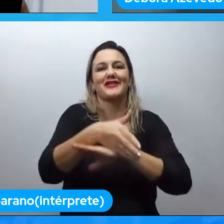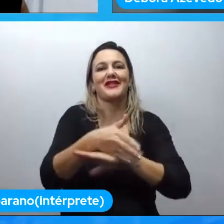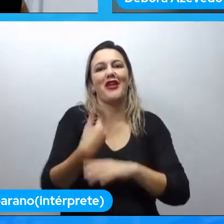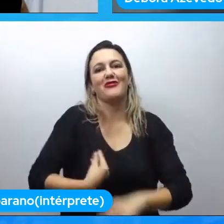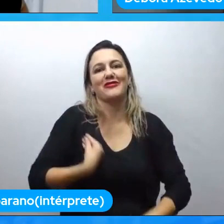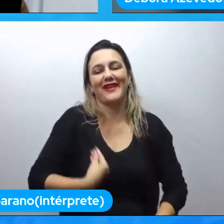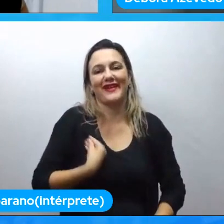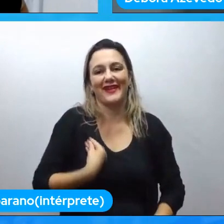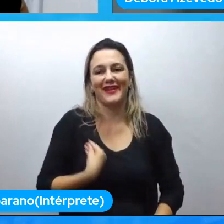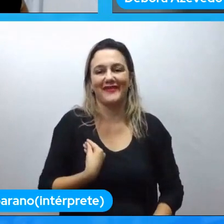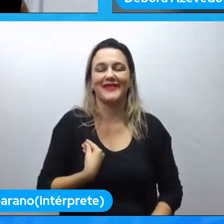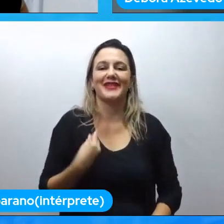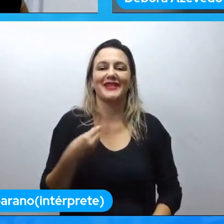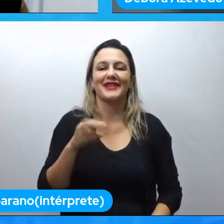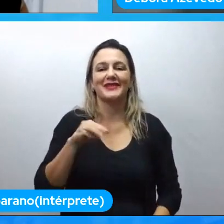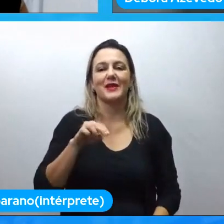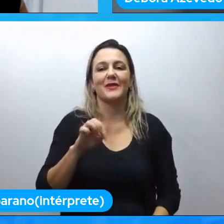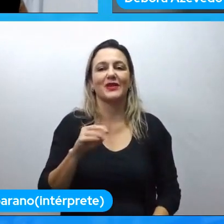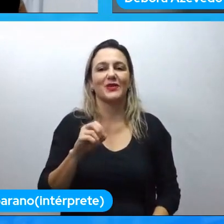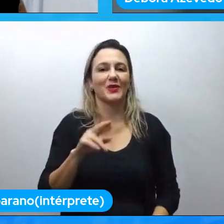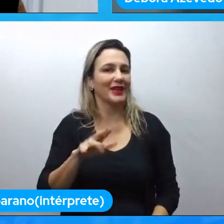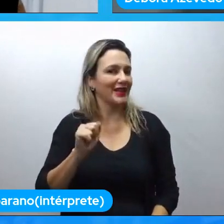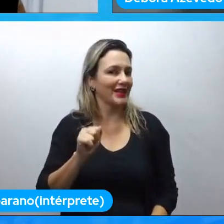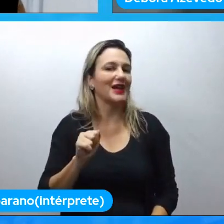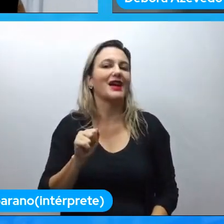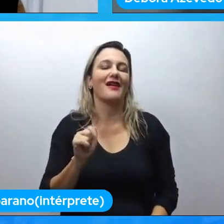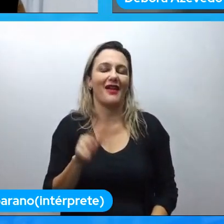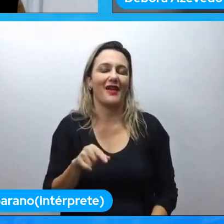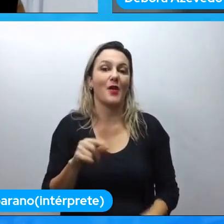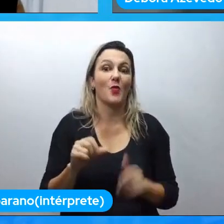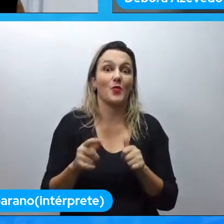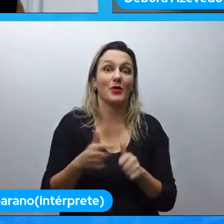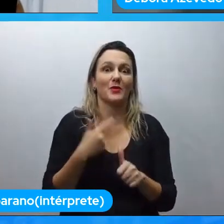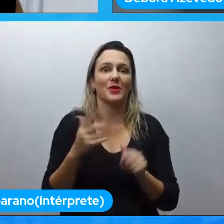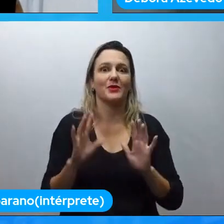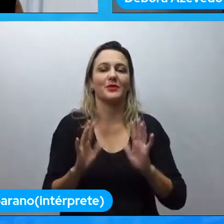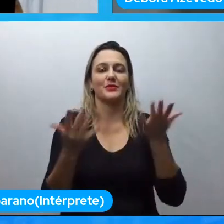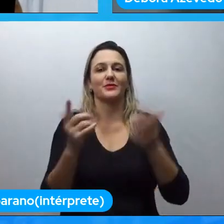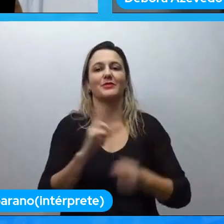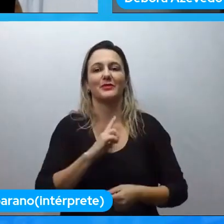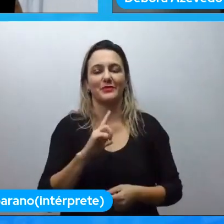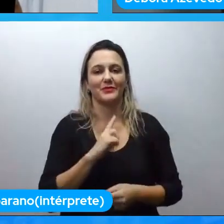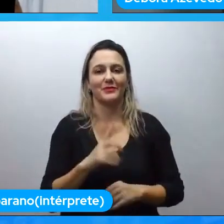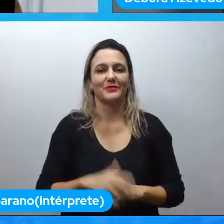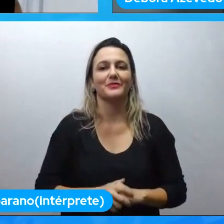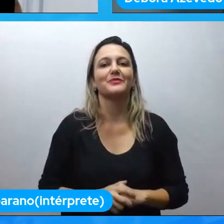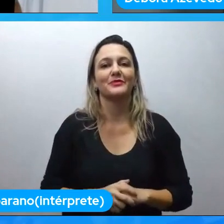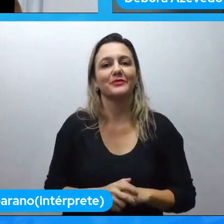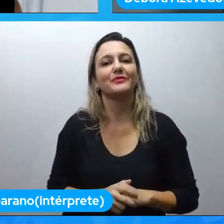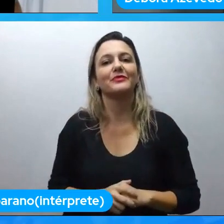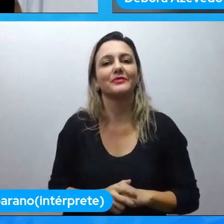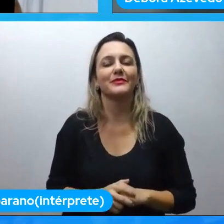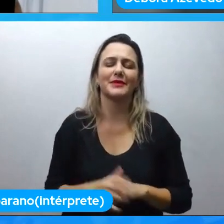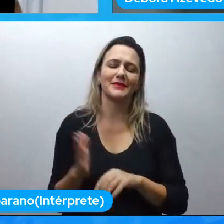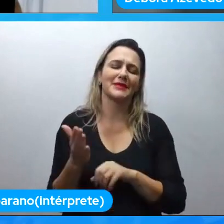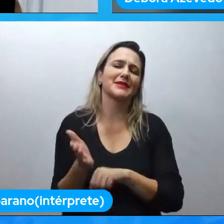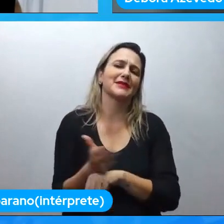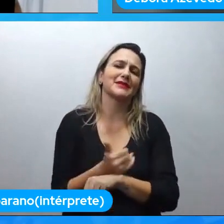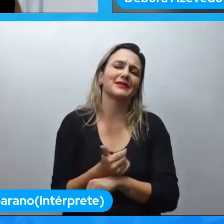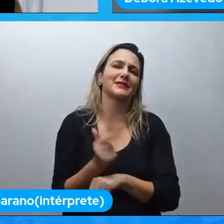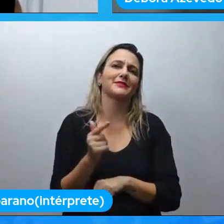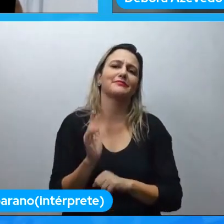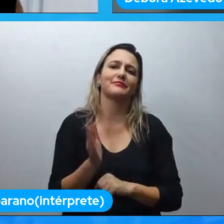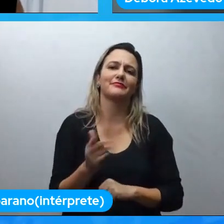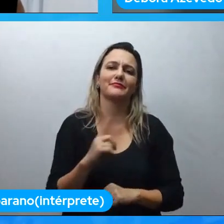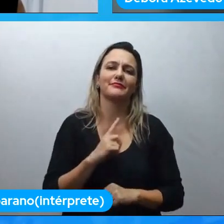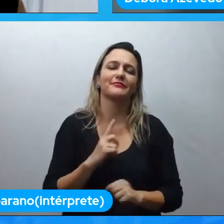Flesk que foi para o primeiro evento que a gente teve e aí falo que desde cedo tive essas responsabilidades que